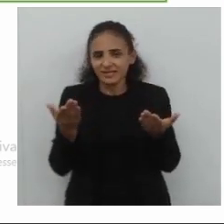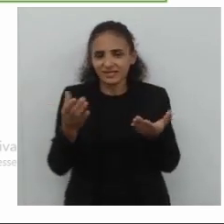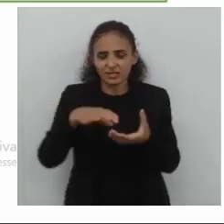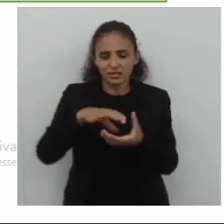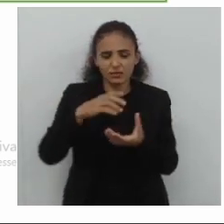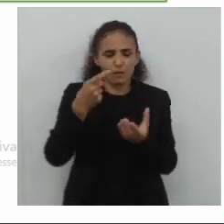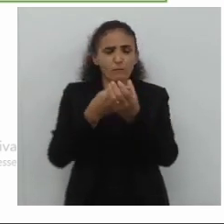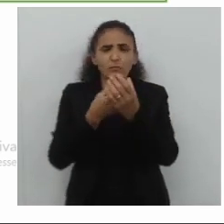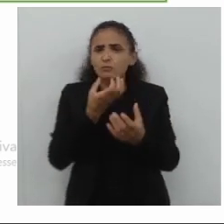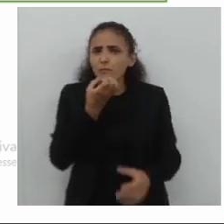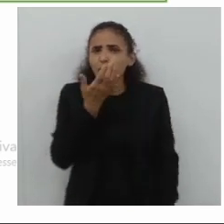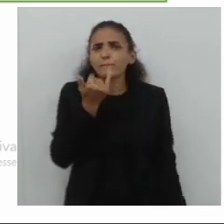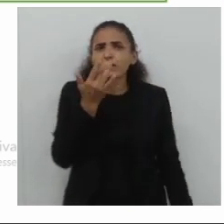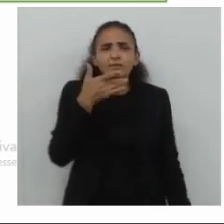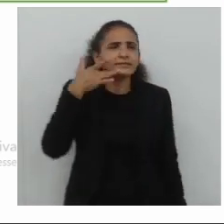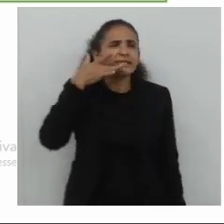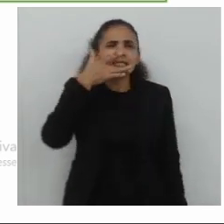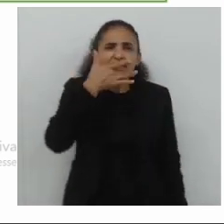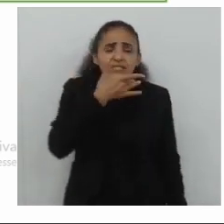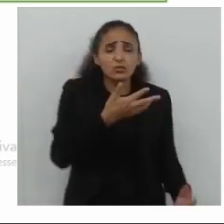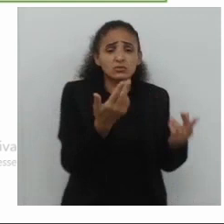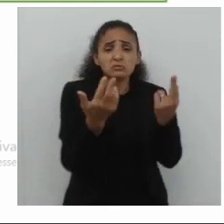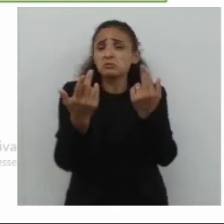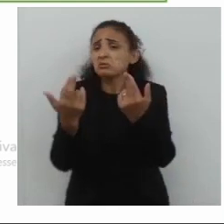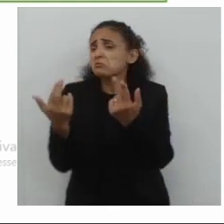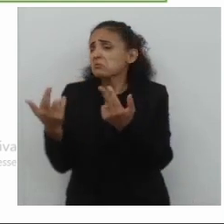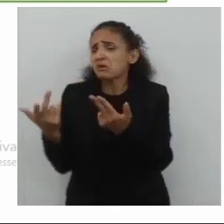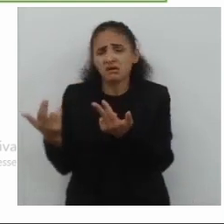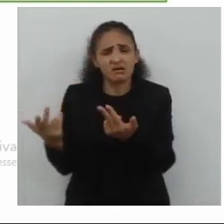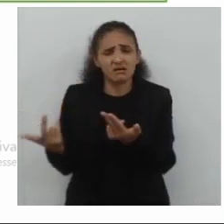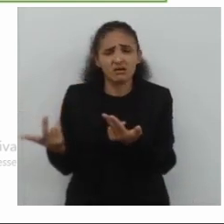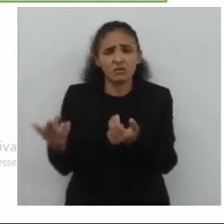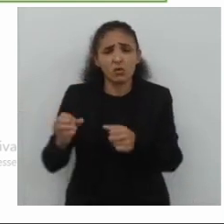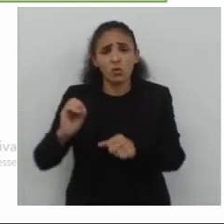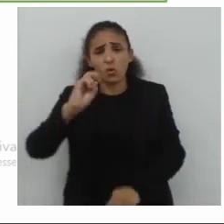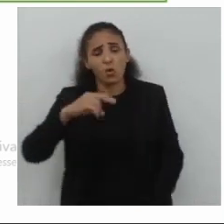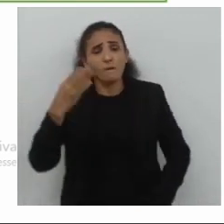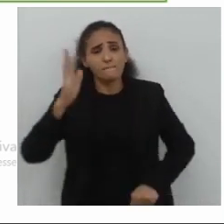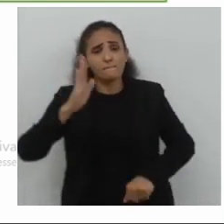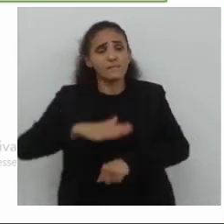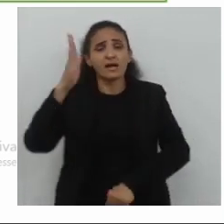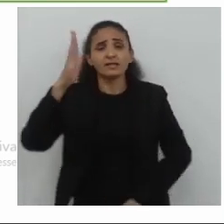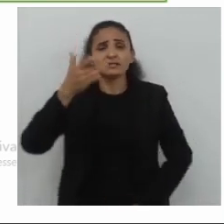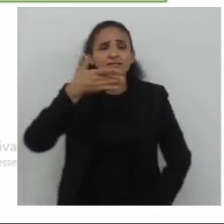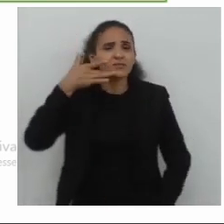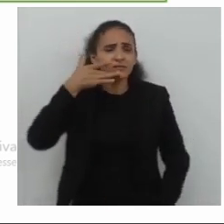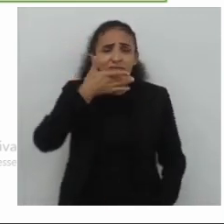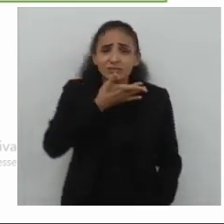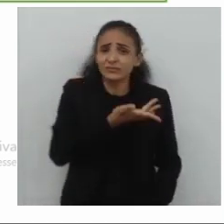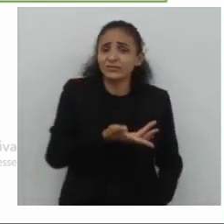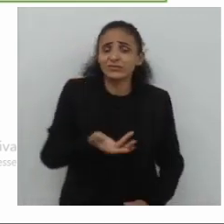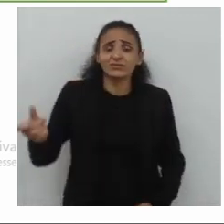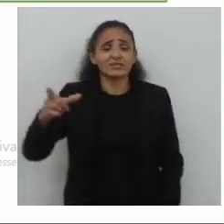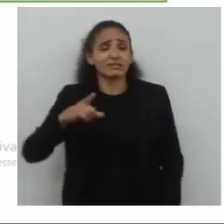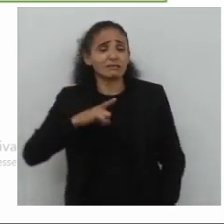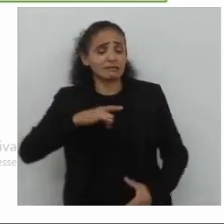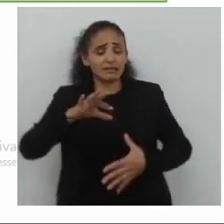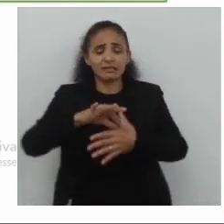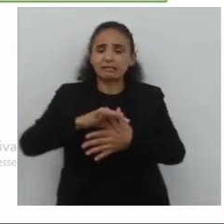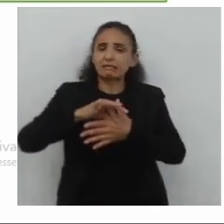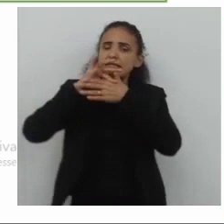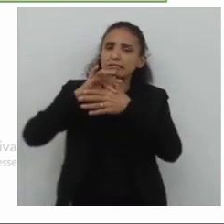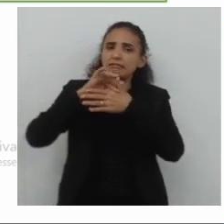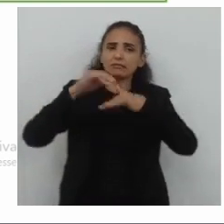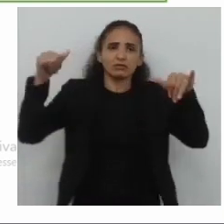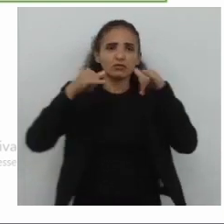vegano, sem carne, pode ser tão gostoso, ou até, às vezes, mais gostoso, do que aquele, que tem carne. Então, isso